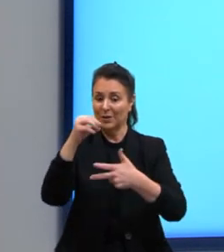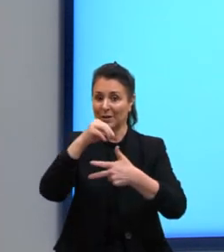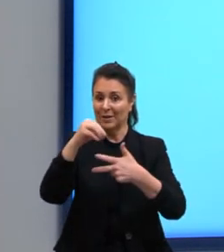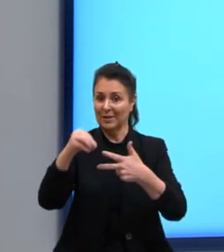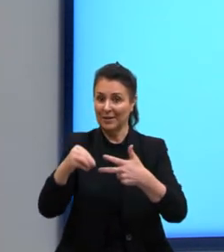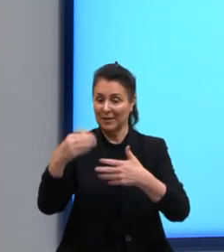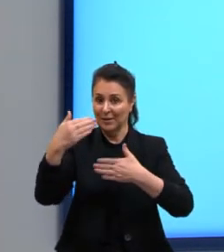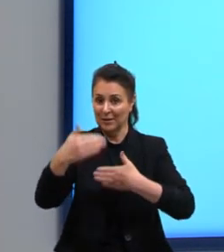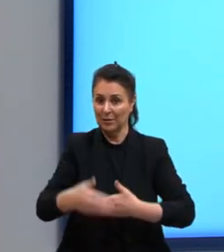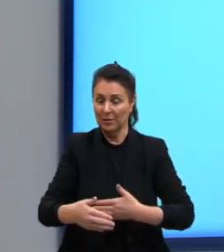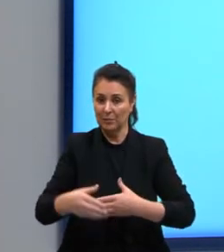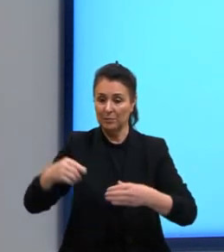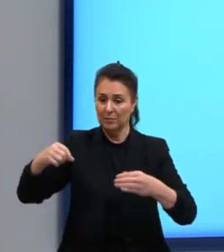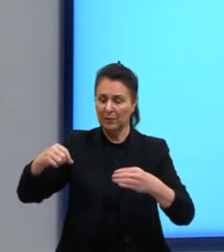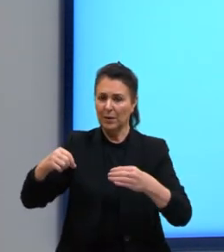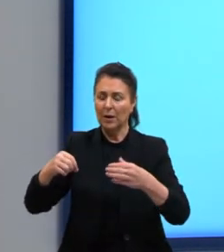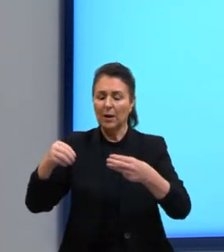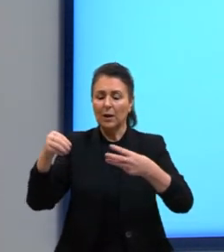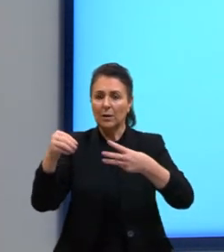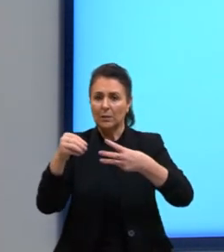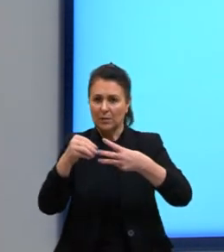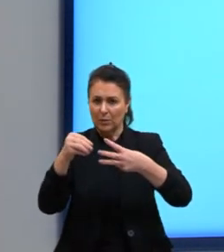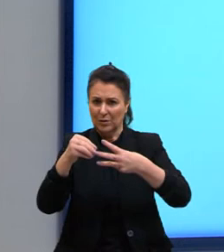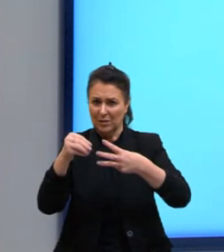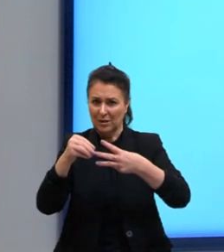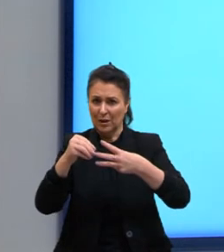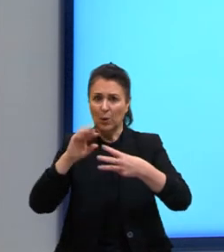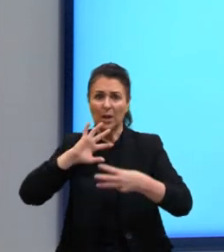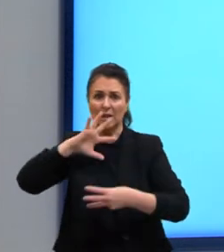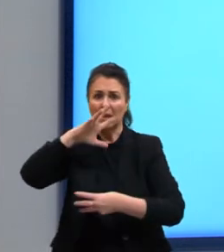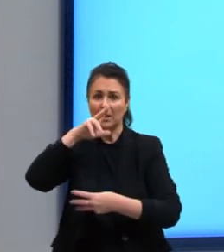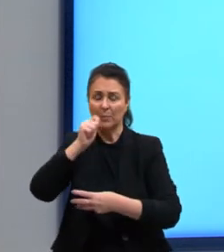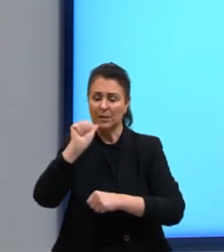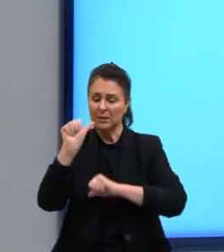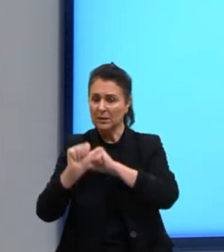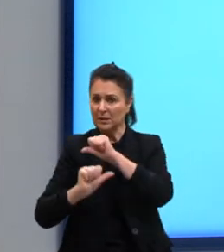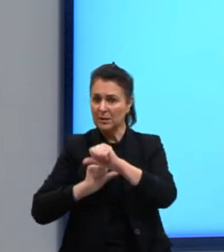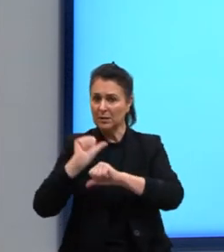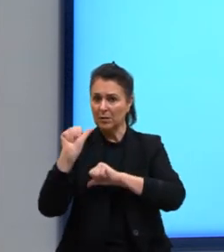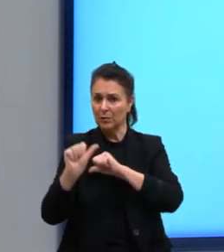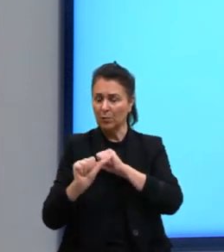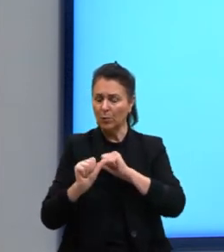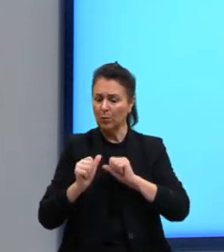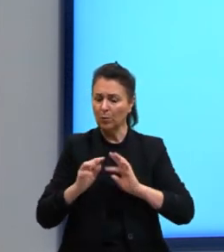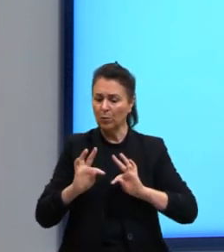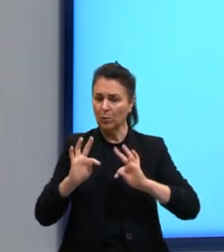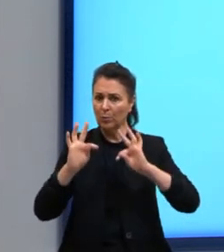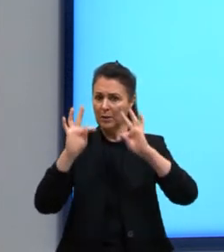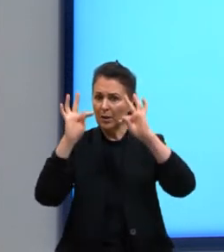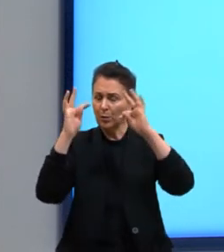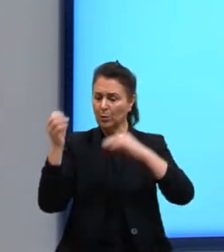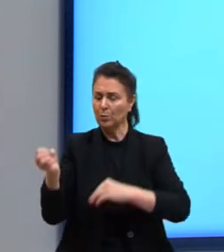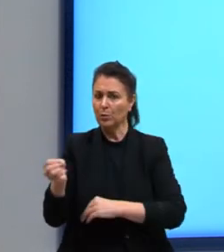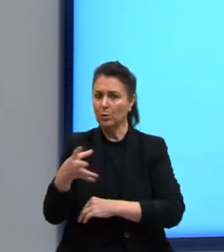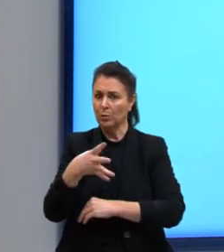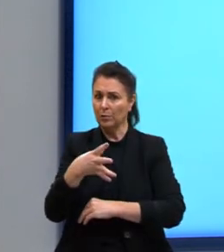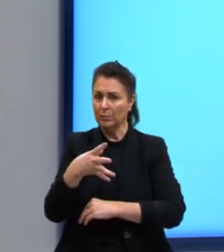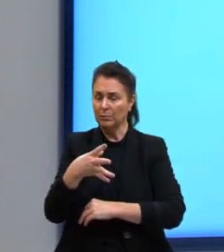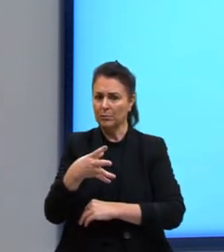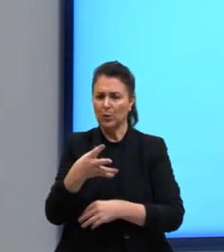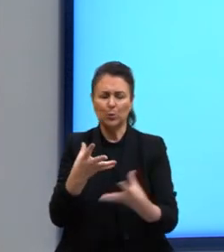O cultivo de células animais transformou-se em uma tecnologia moderna com